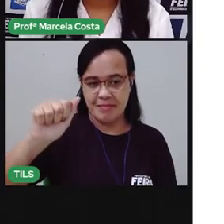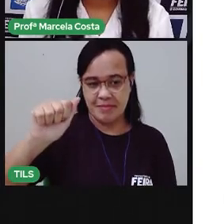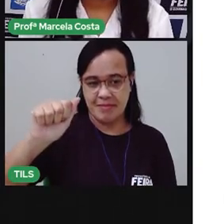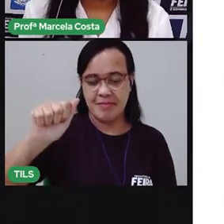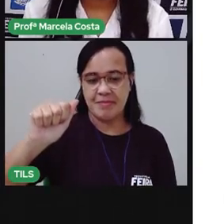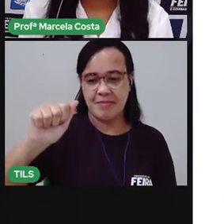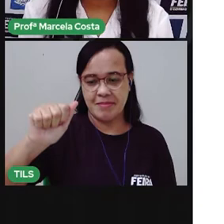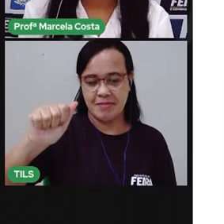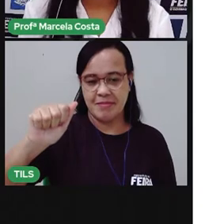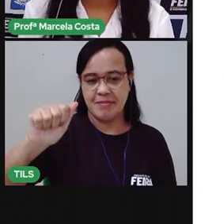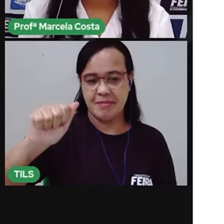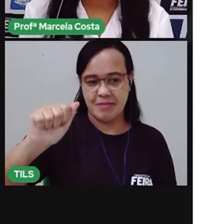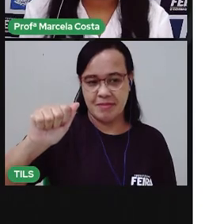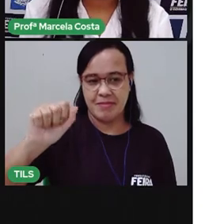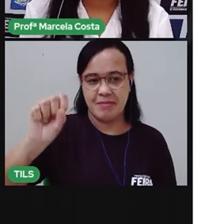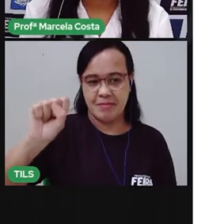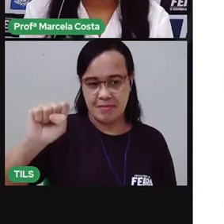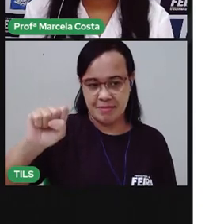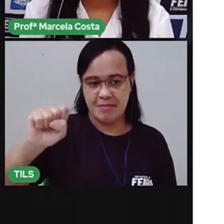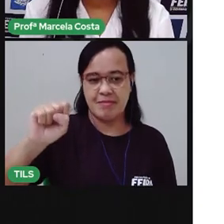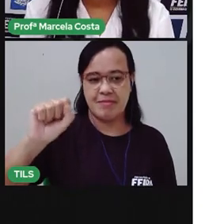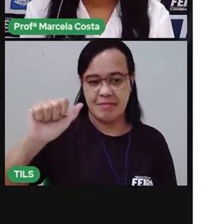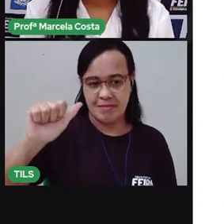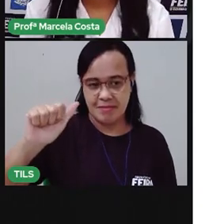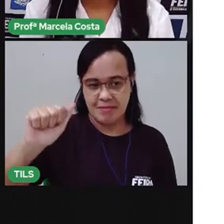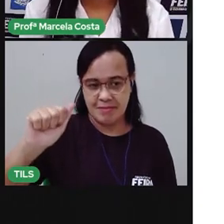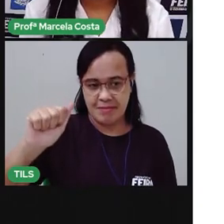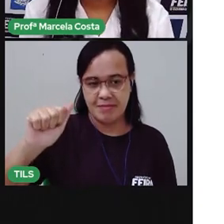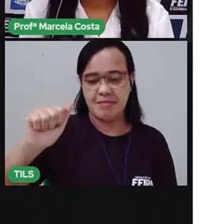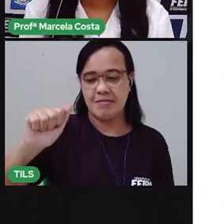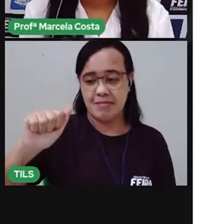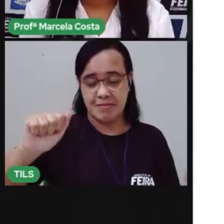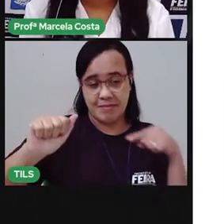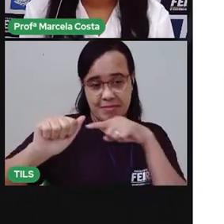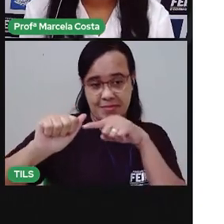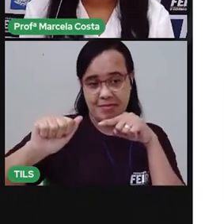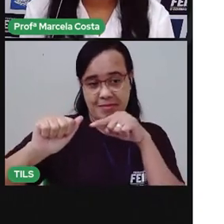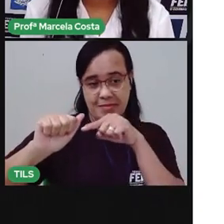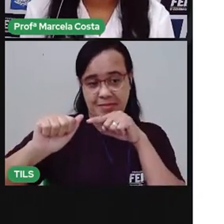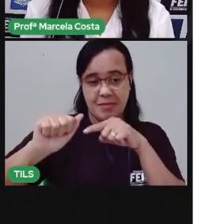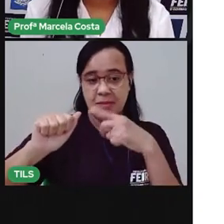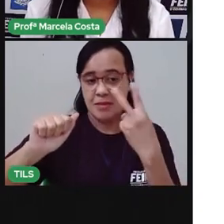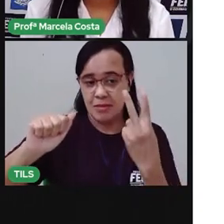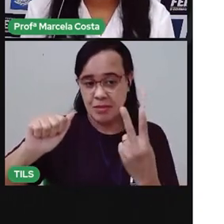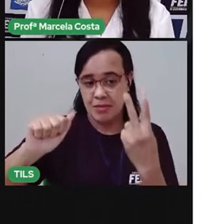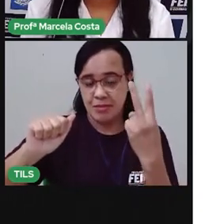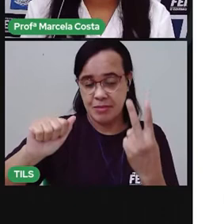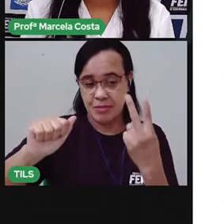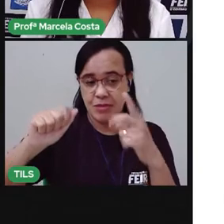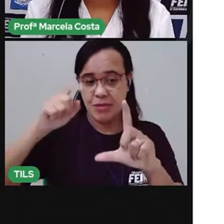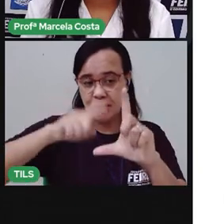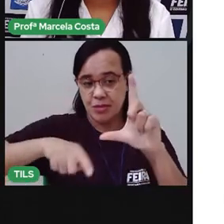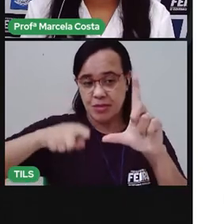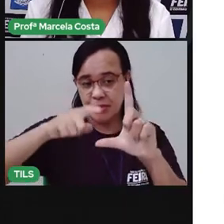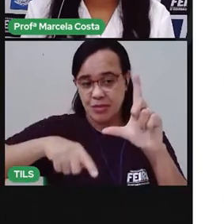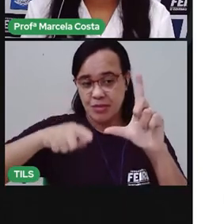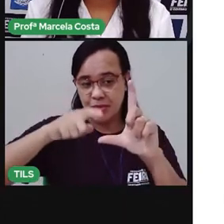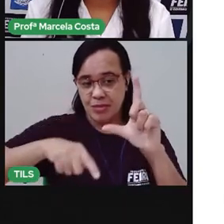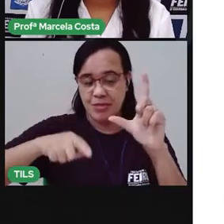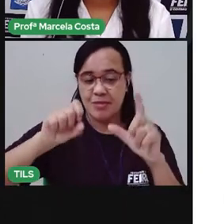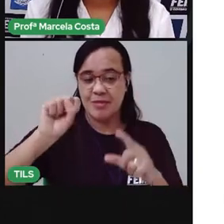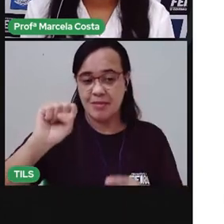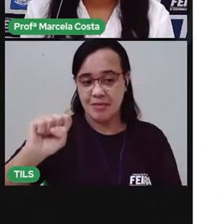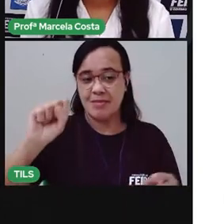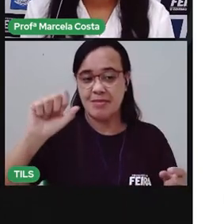né? S que está com o som de si. E a letra A, duas letrinhas que juntam, estou formando o som de